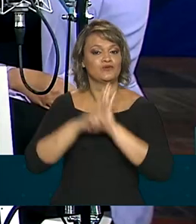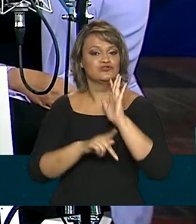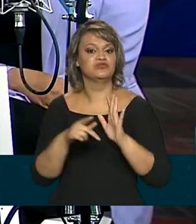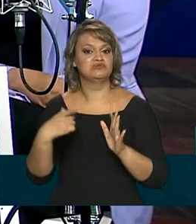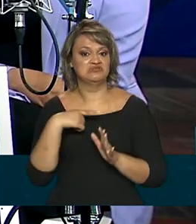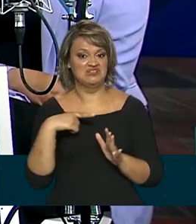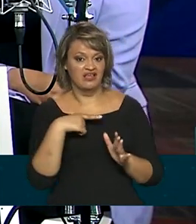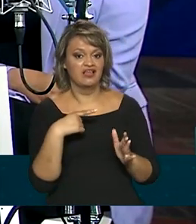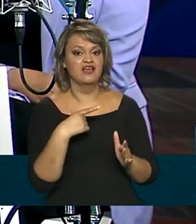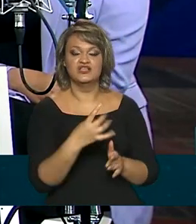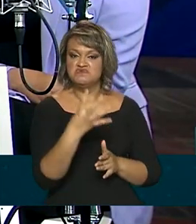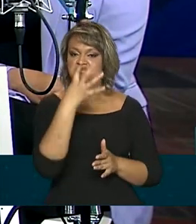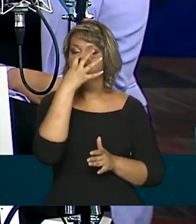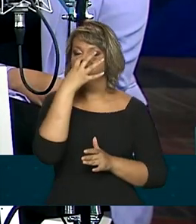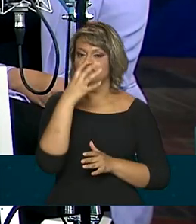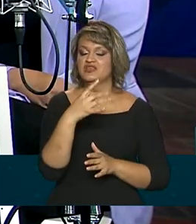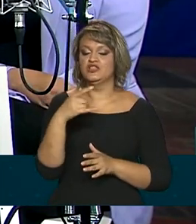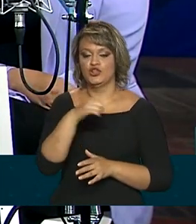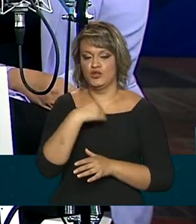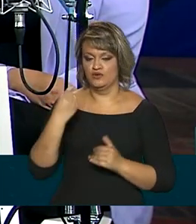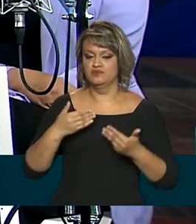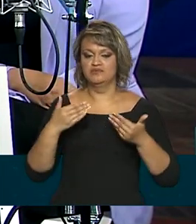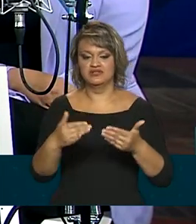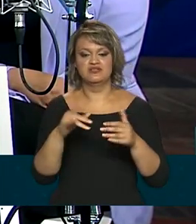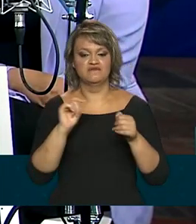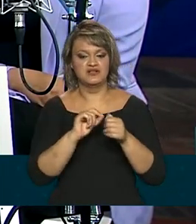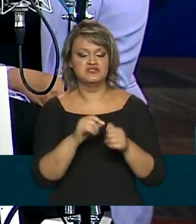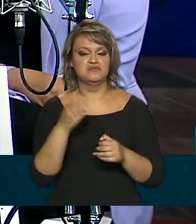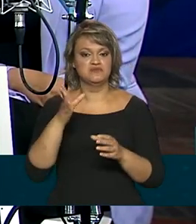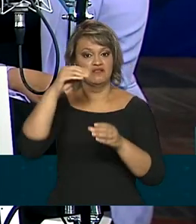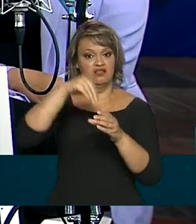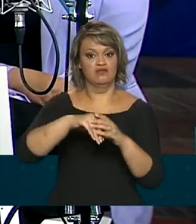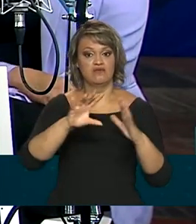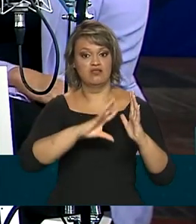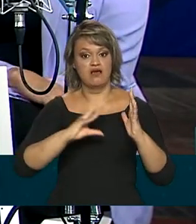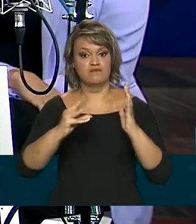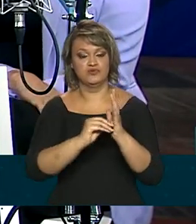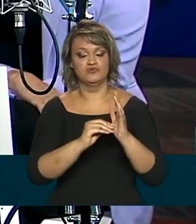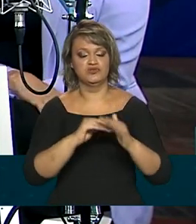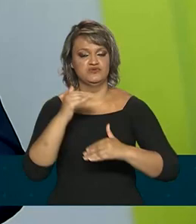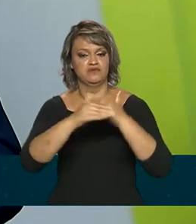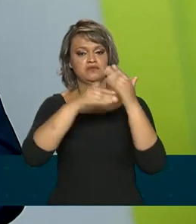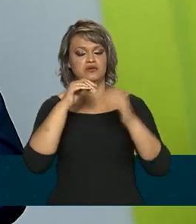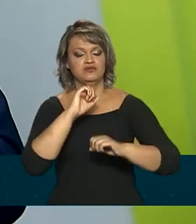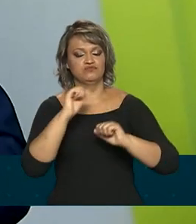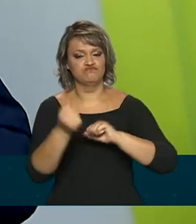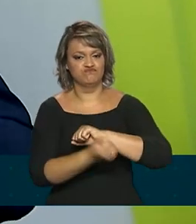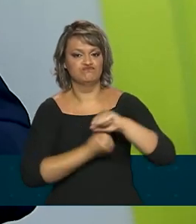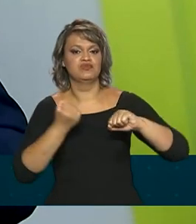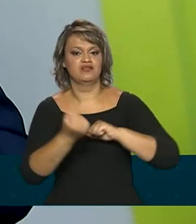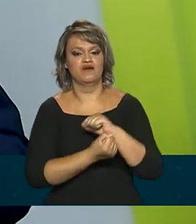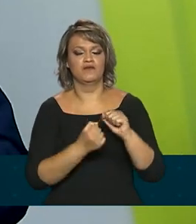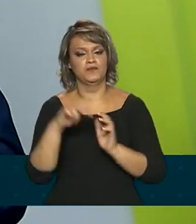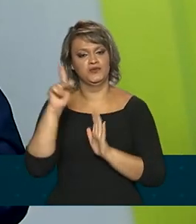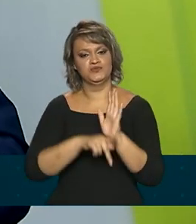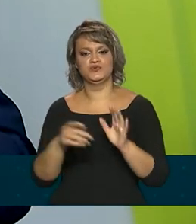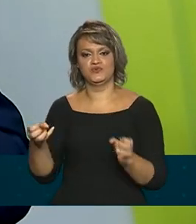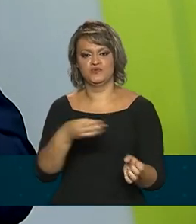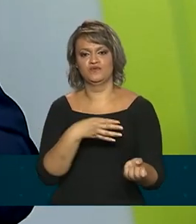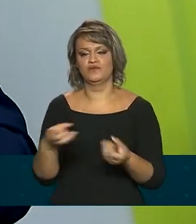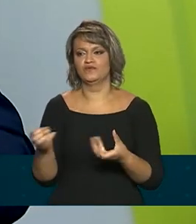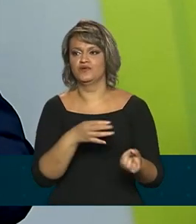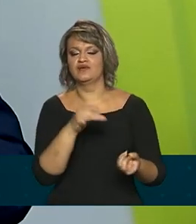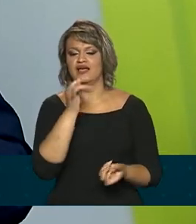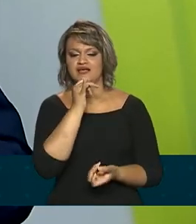realmente impressionado com o que é feito pelo Ministério dentro da Amazônia, com um desenvolvimento sustentável para valer. Projetos novos também, como